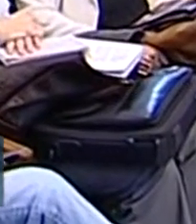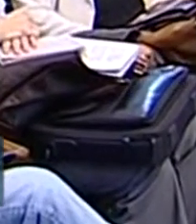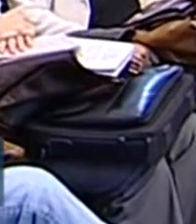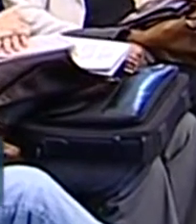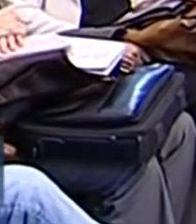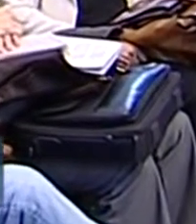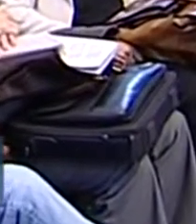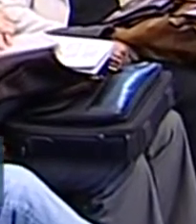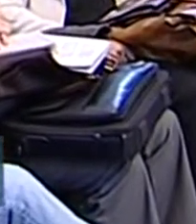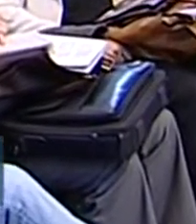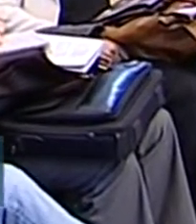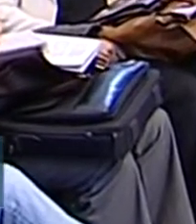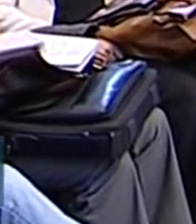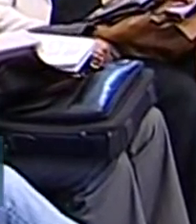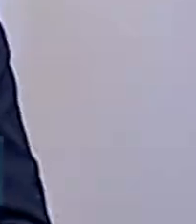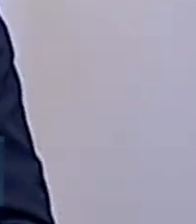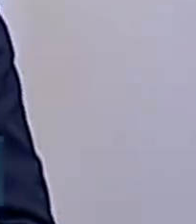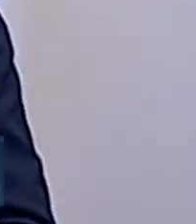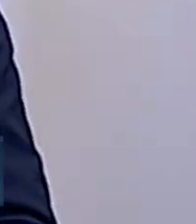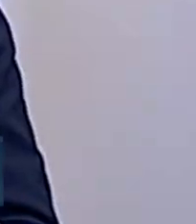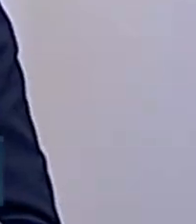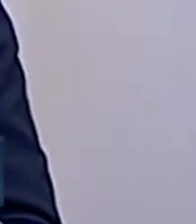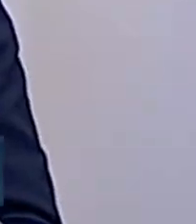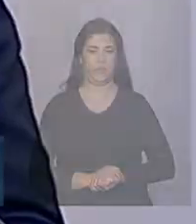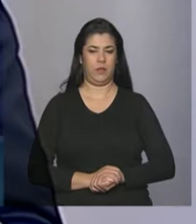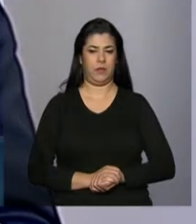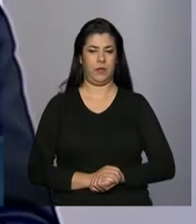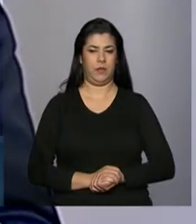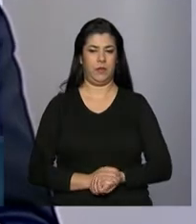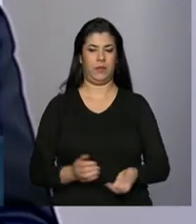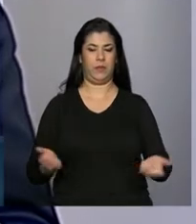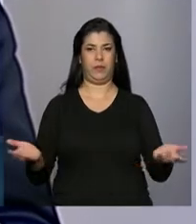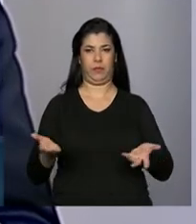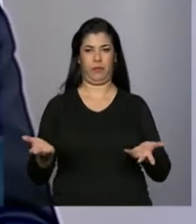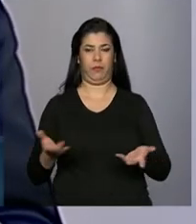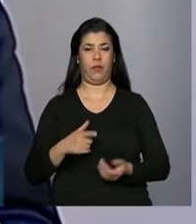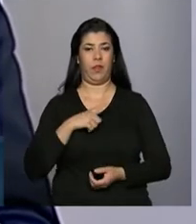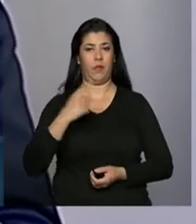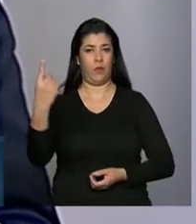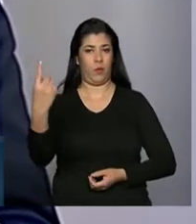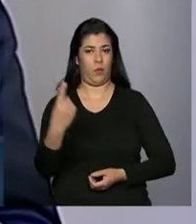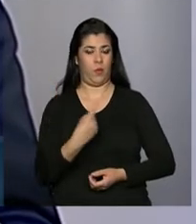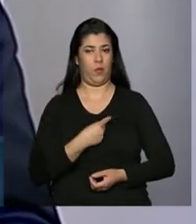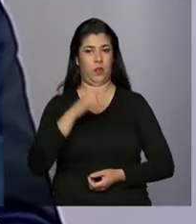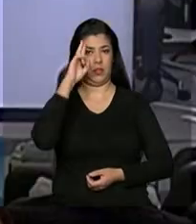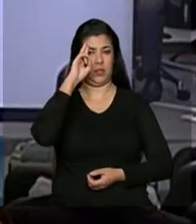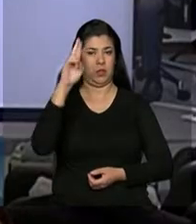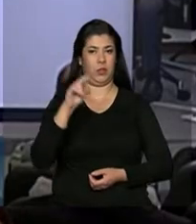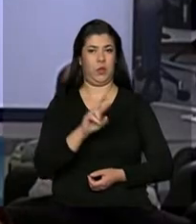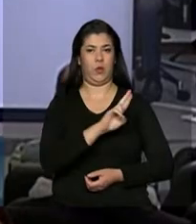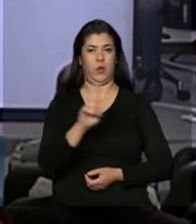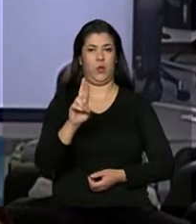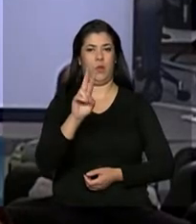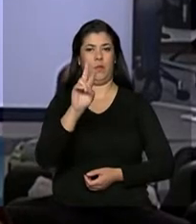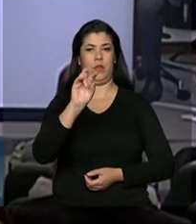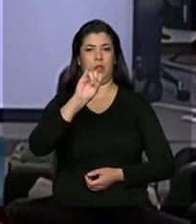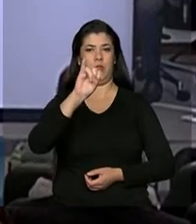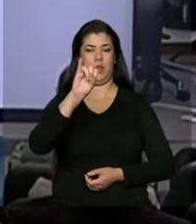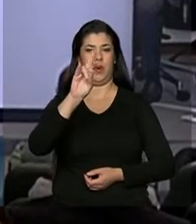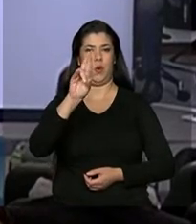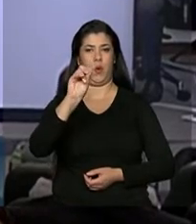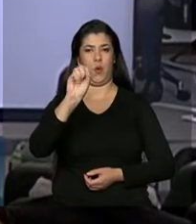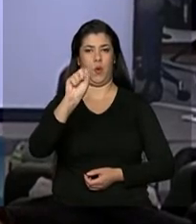Senhoras e senhores, nós ouviremos neste momento a senhora Rosa Maria Campos Jorge, presidenta do Sindicato Nacional dos Auditores